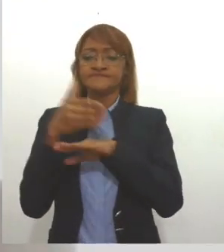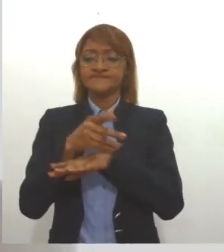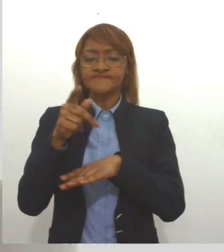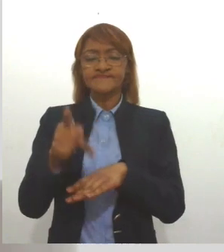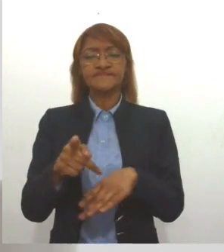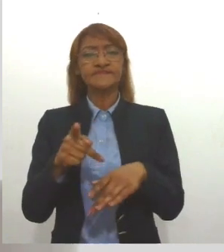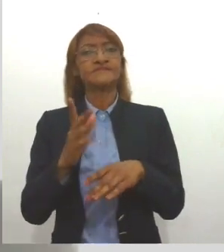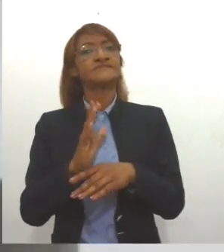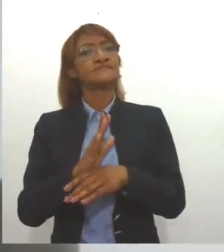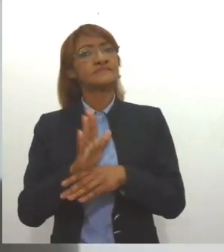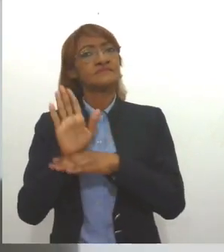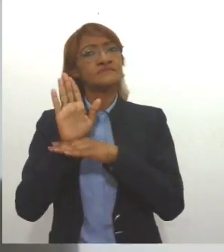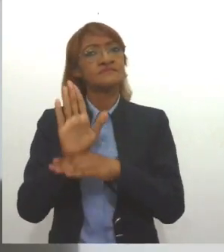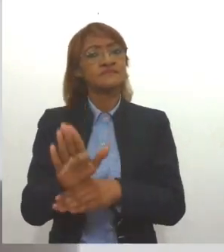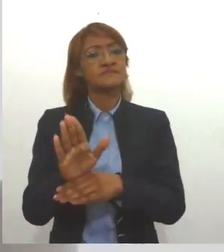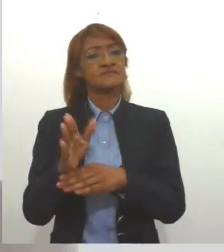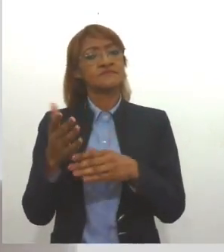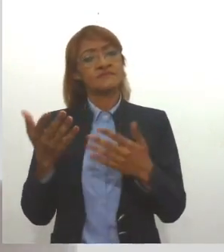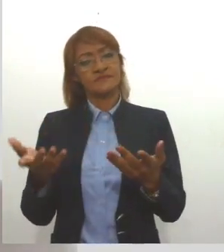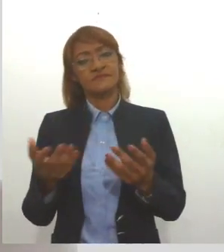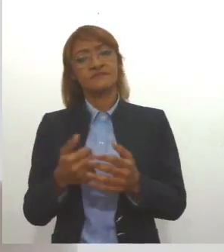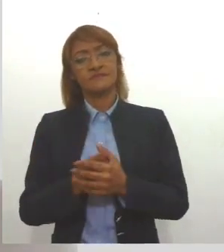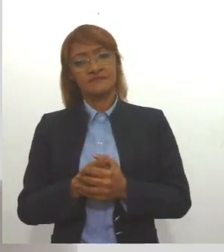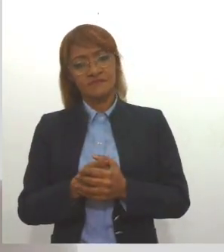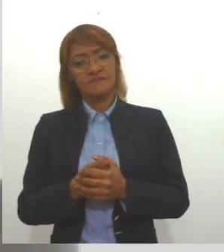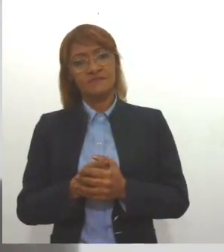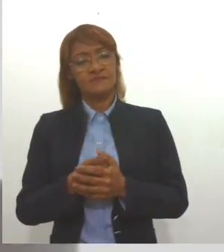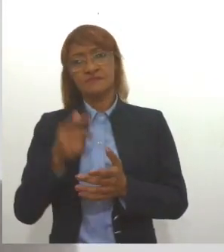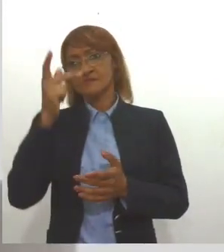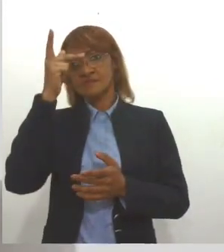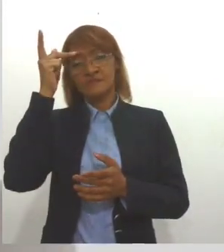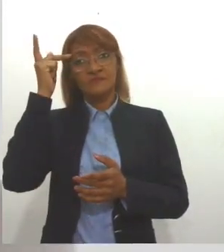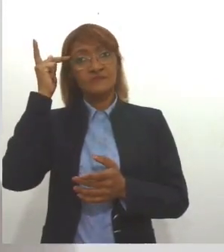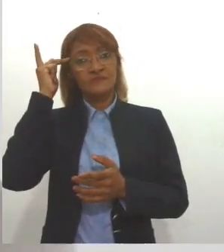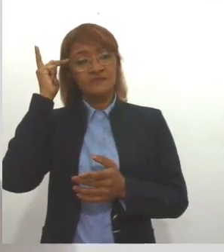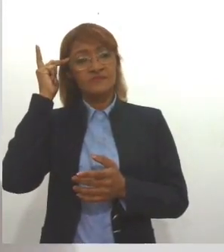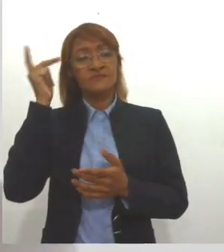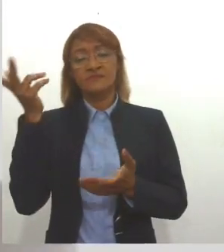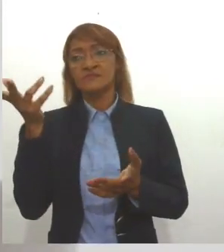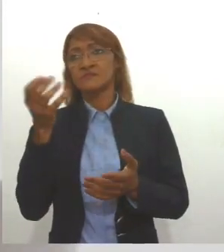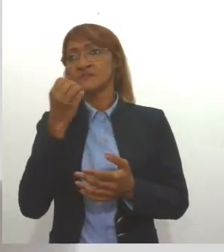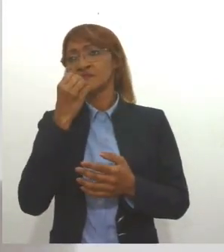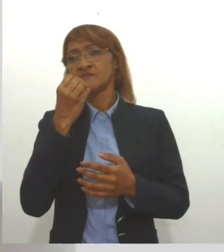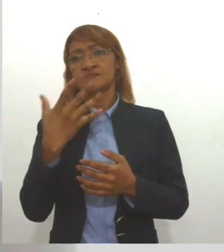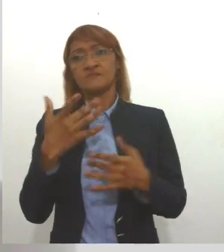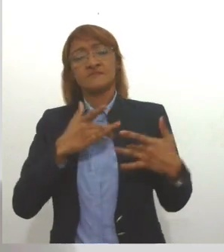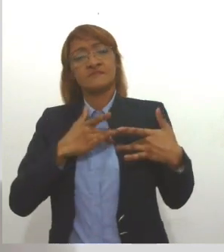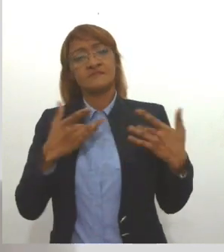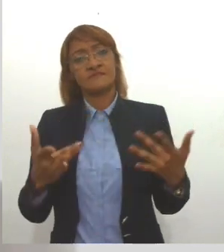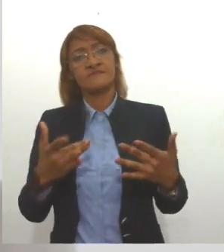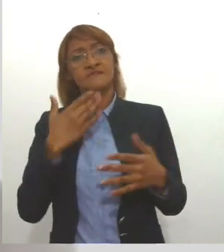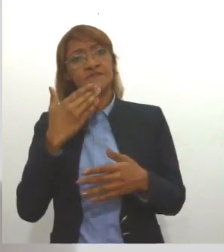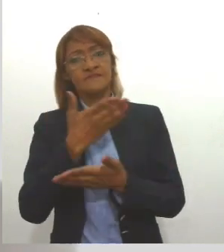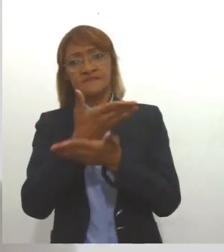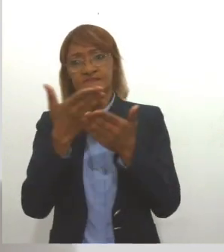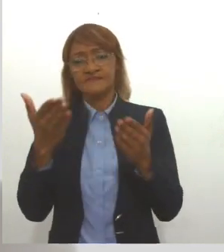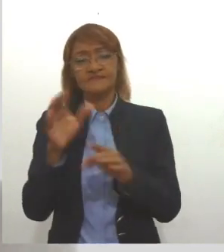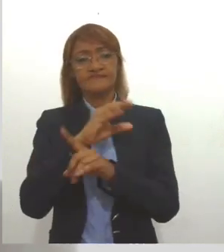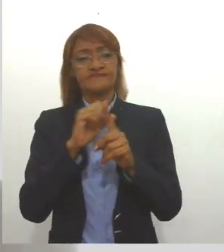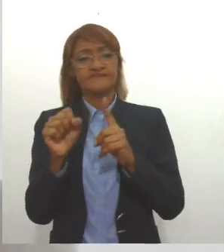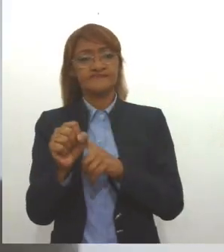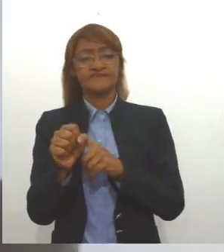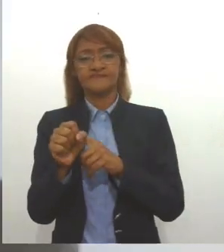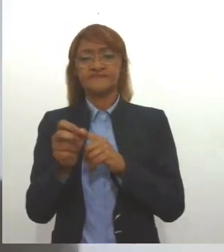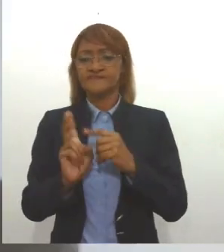tempo dela, e são pessoas mesmo de coração grande, então a gente perde a sociedade, continue doando, nós temos o nosso bazar,